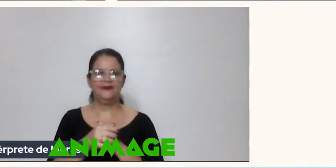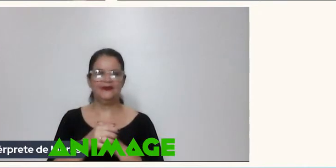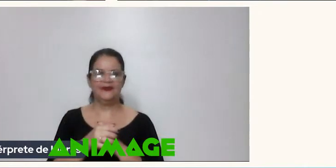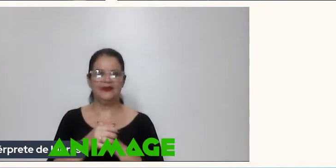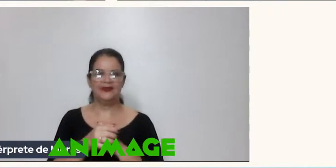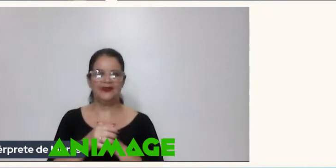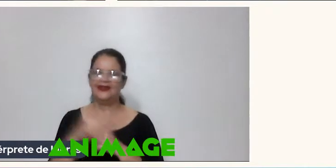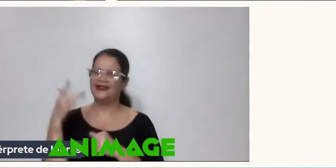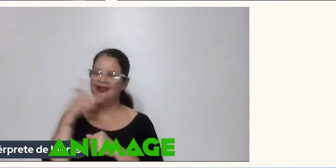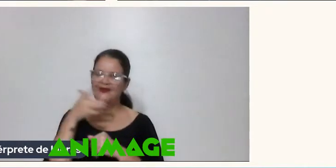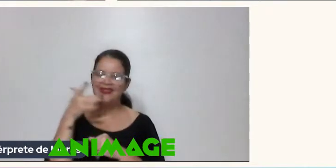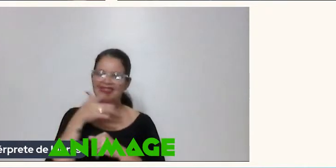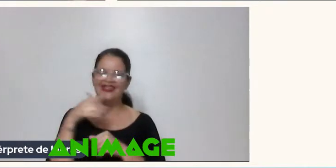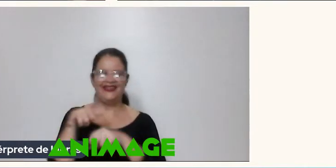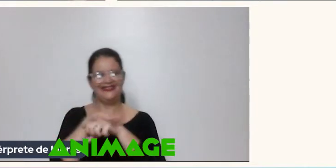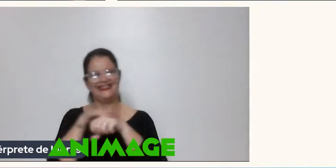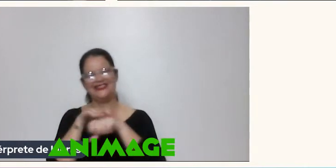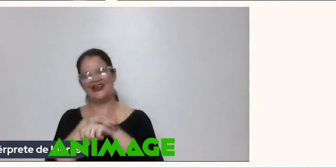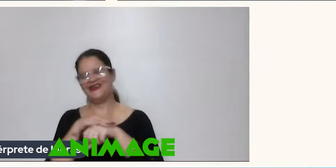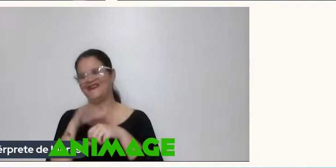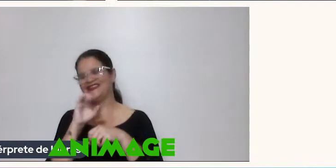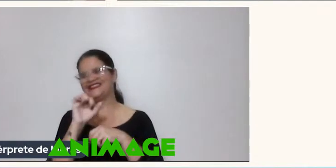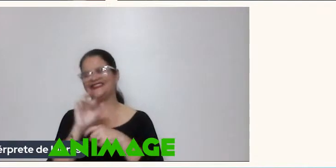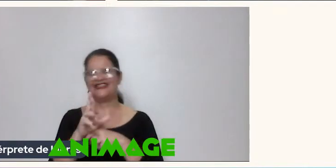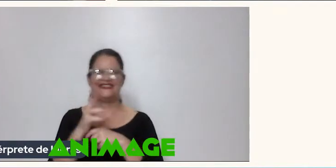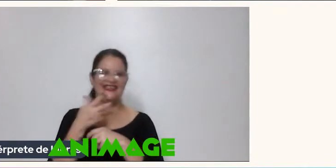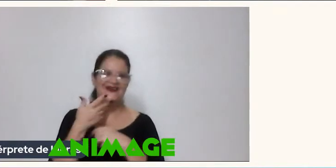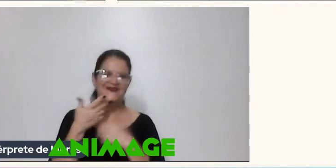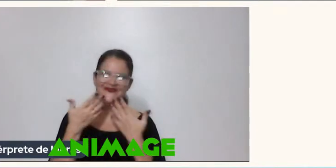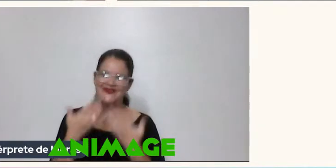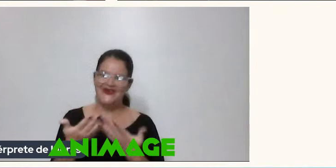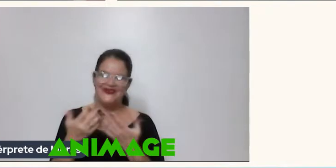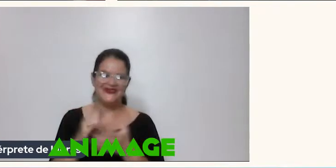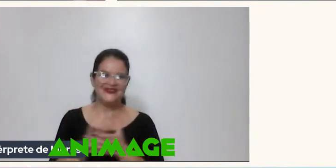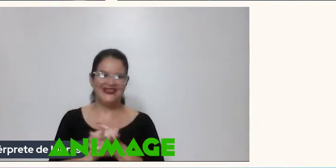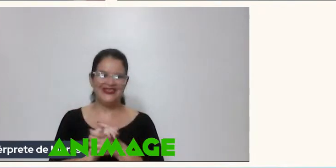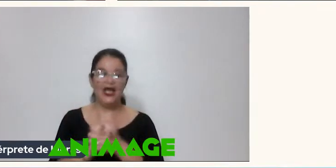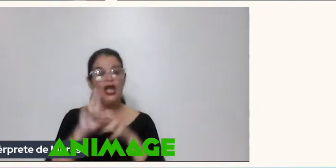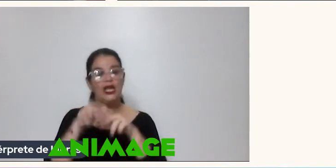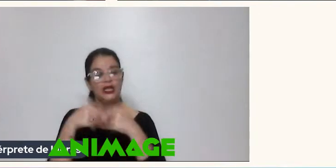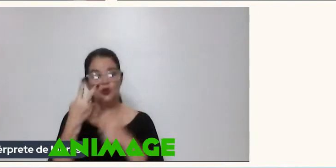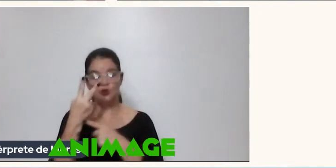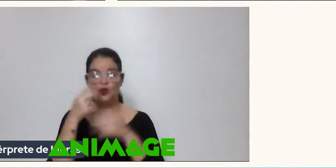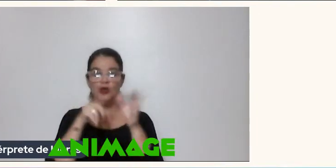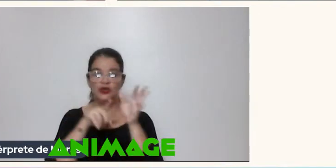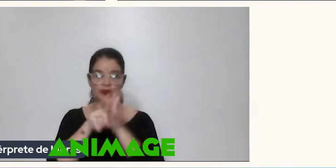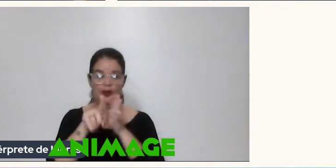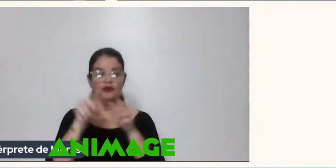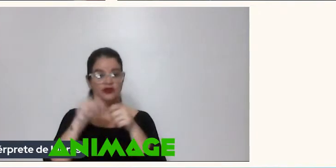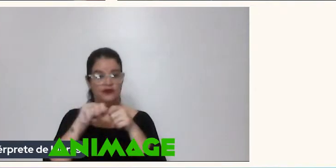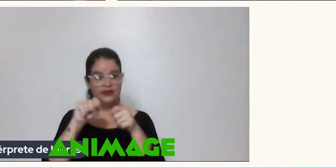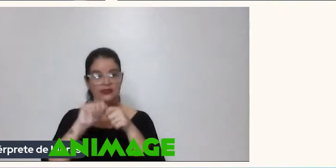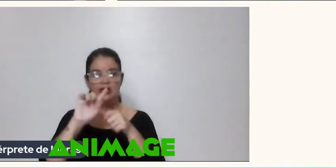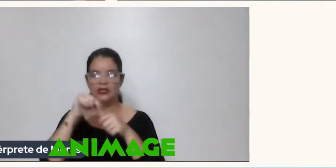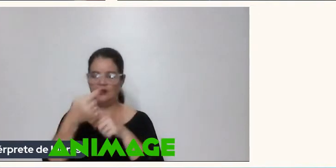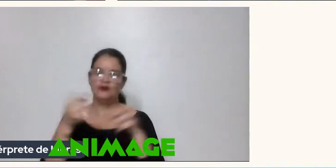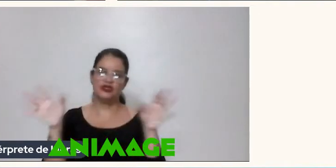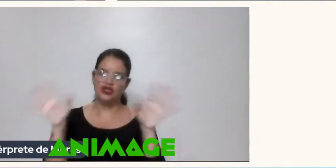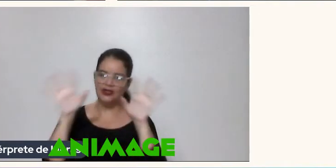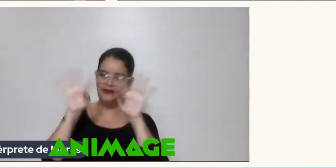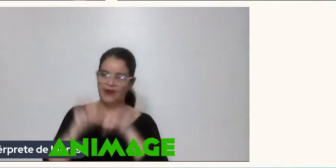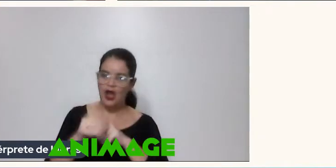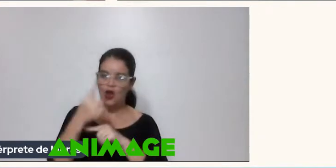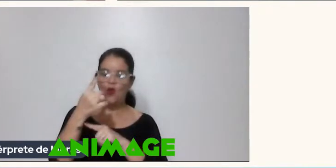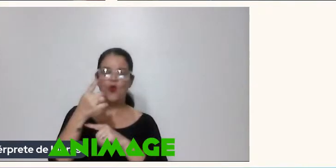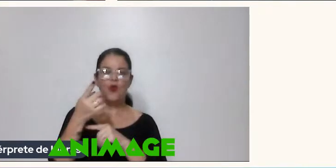tempo Está uma delícia Essa conversa César Poxa Poderíamos ficar aqui A noite toda Então tem duas perguntas Que eu vou fazer E depois a vai Para o encerramento Uma é do